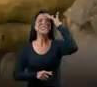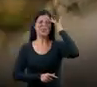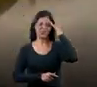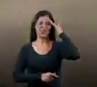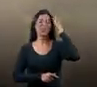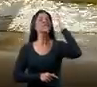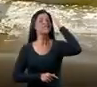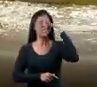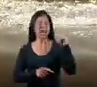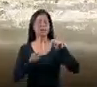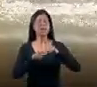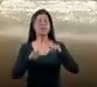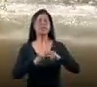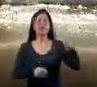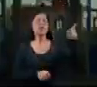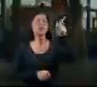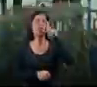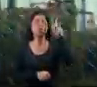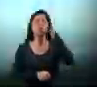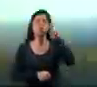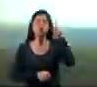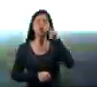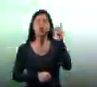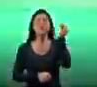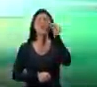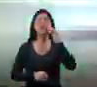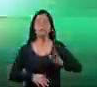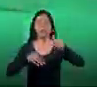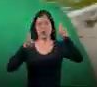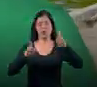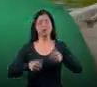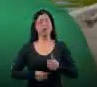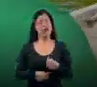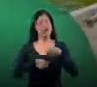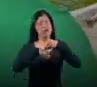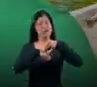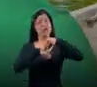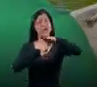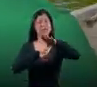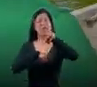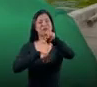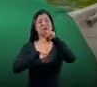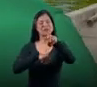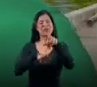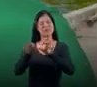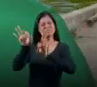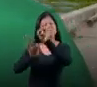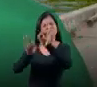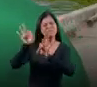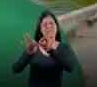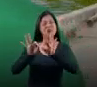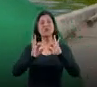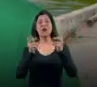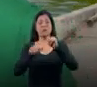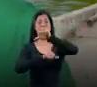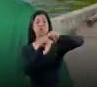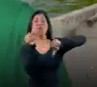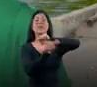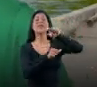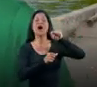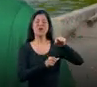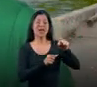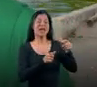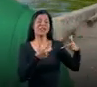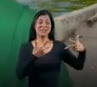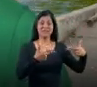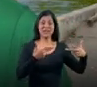sabe fazer de todo dia um dia melhor. Estou aqui para contar para vocês um programa que vai mudar a realidade da grande São Pedro, da grande Santo